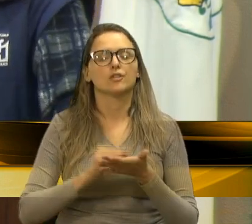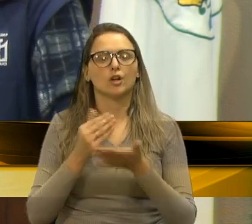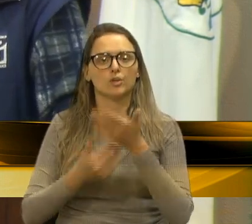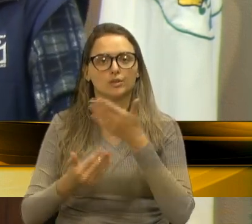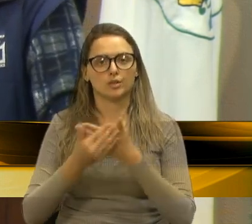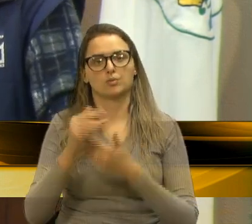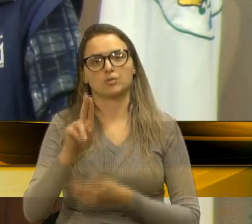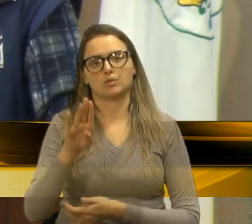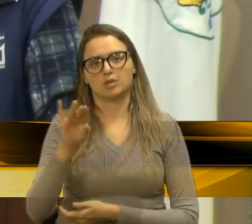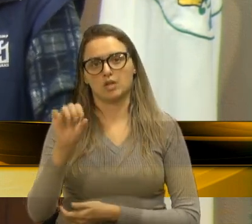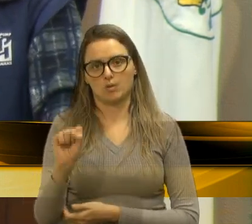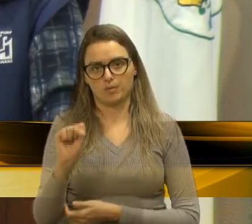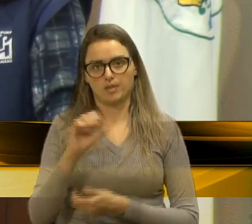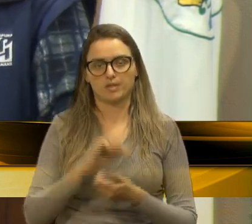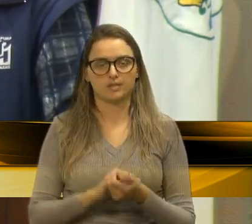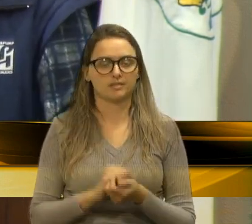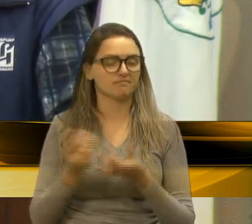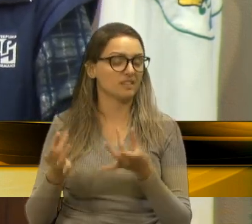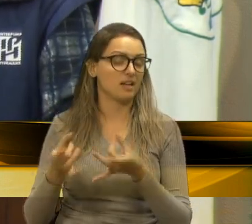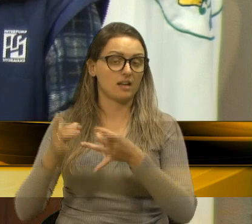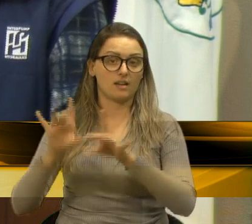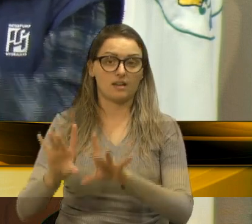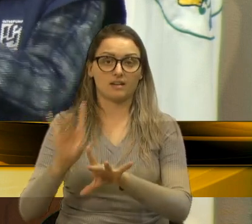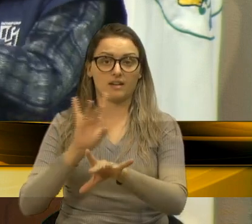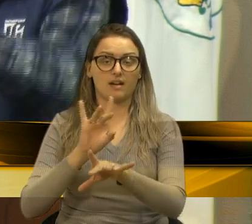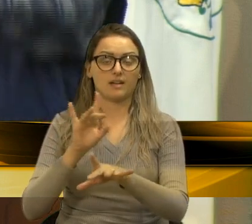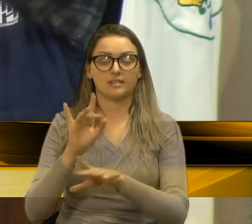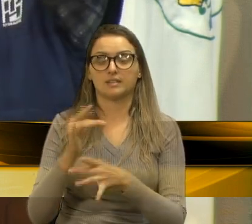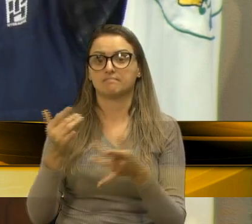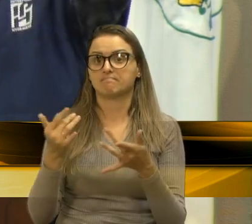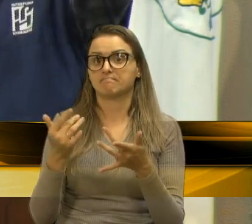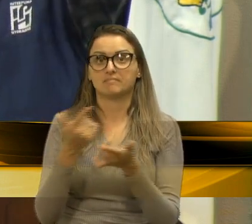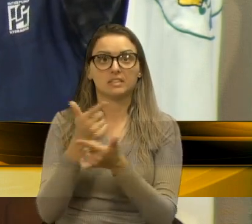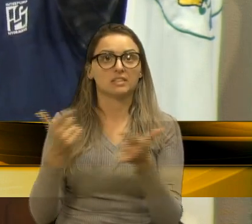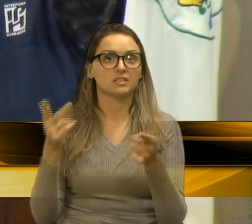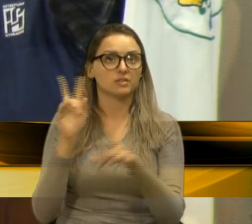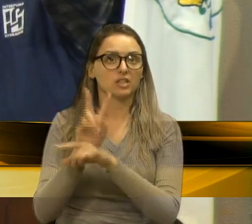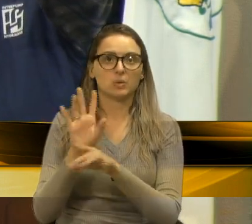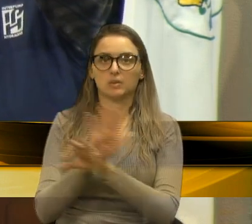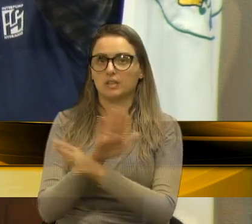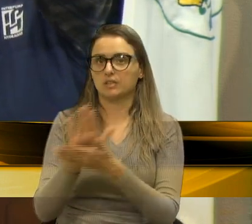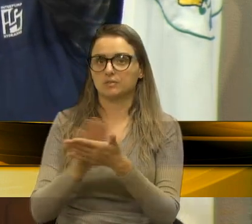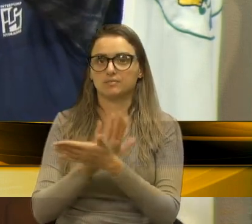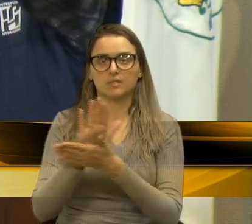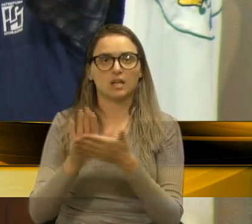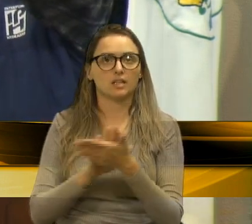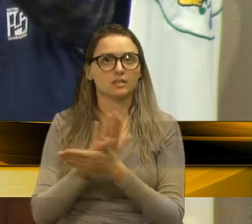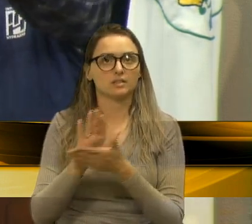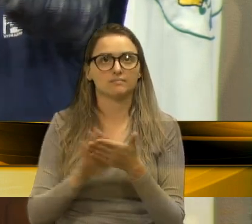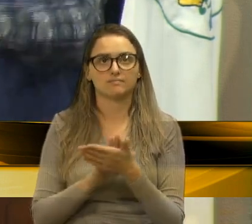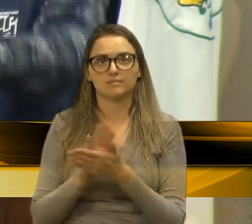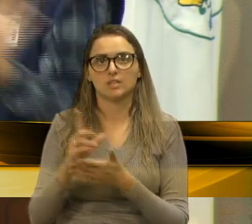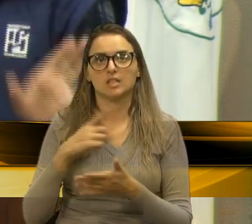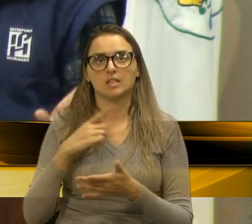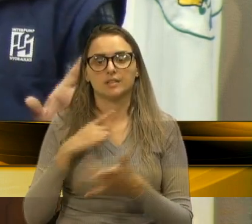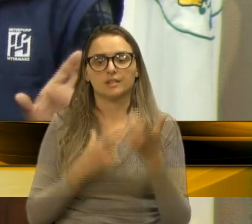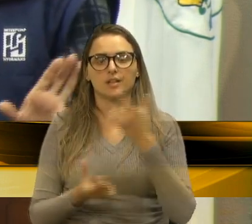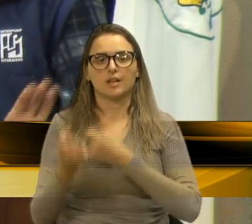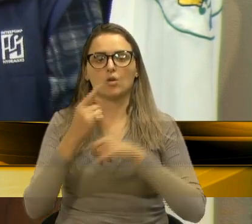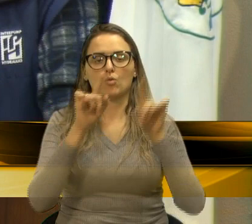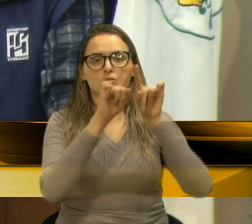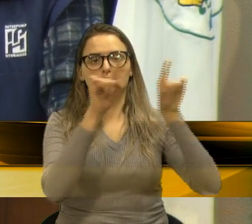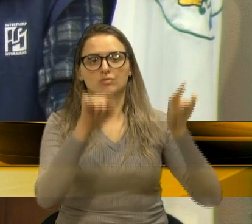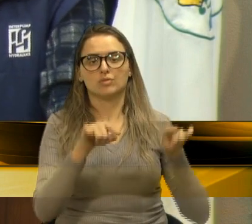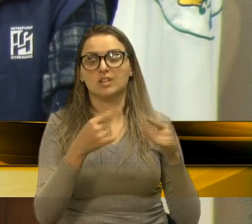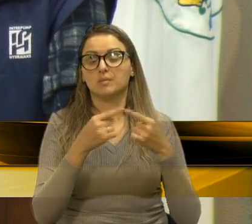desamparada, isolada, assim, tem lá os funcionários lá sem saber o que